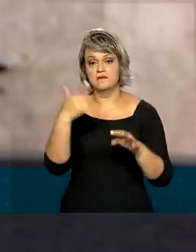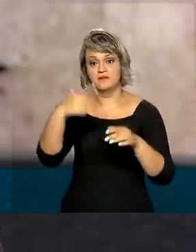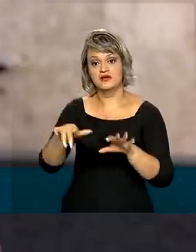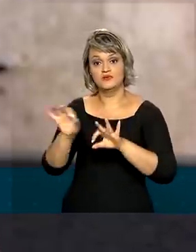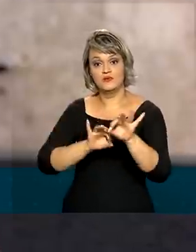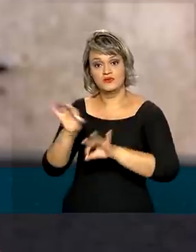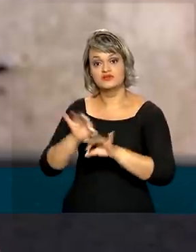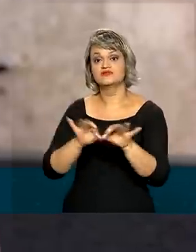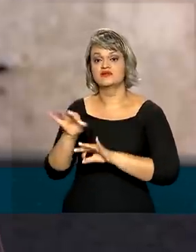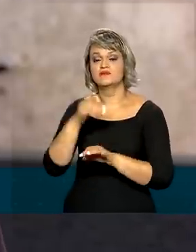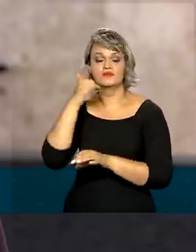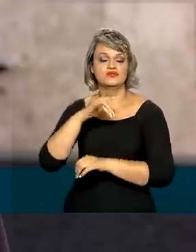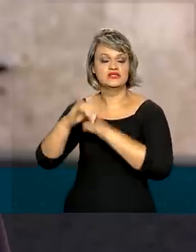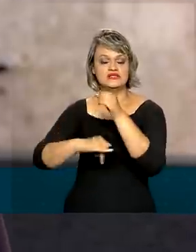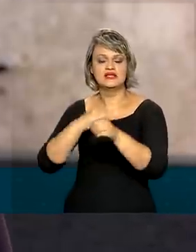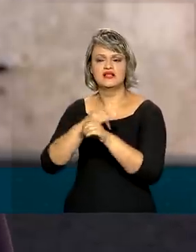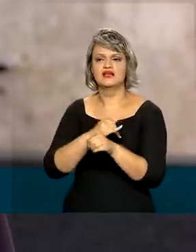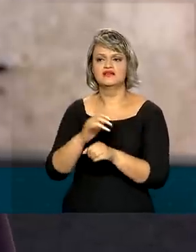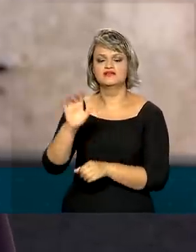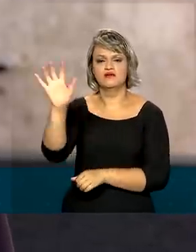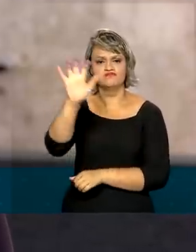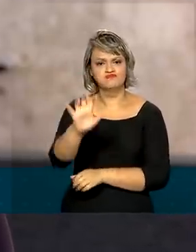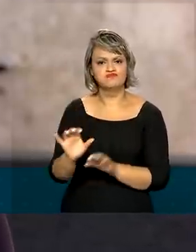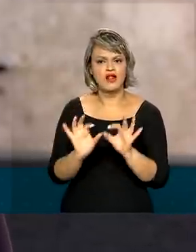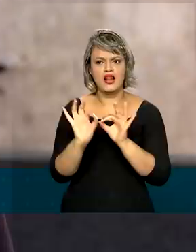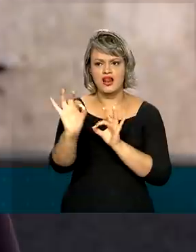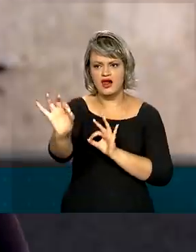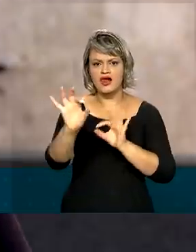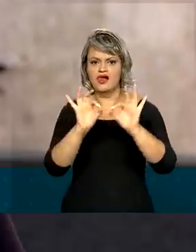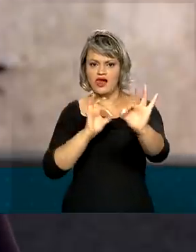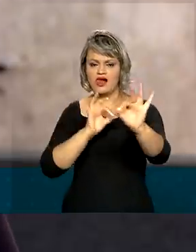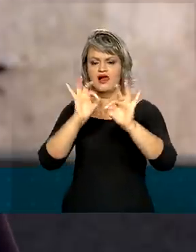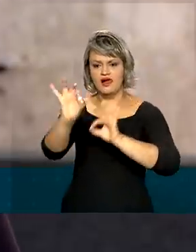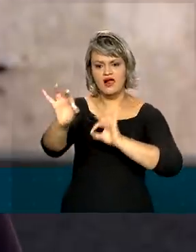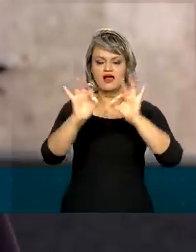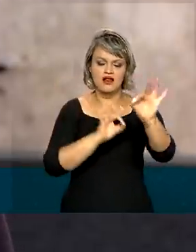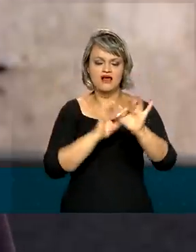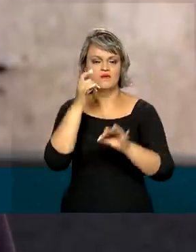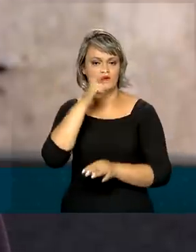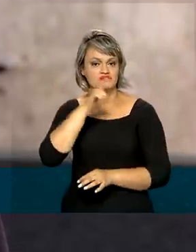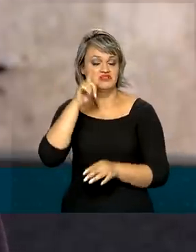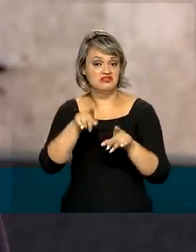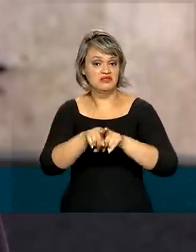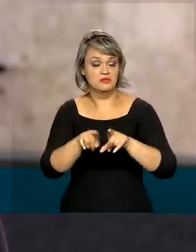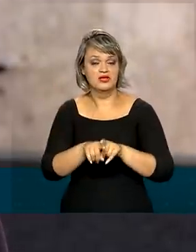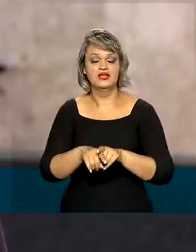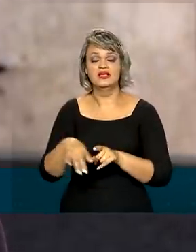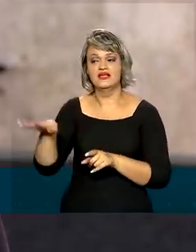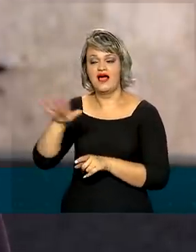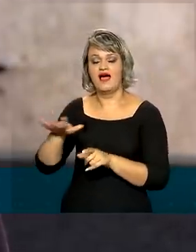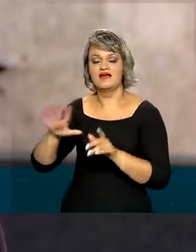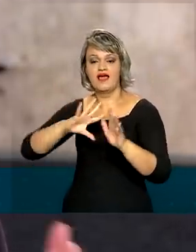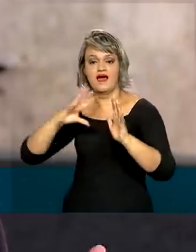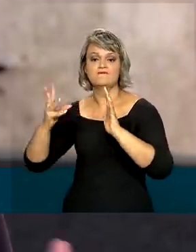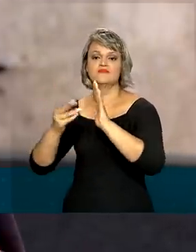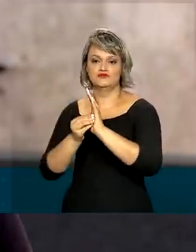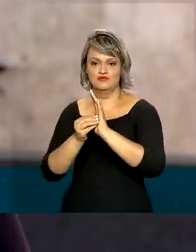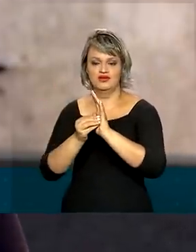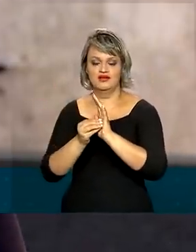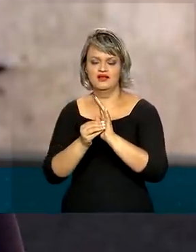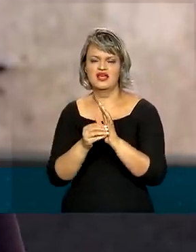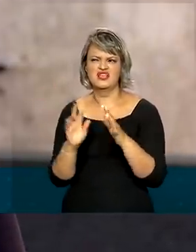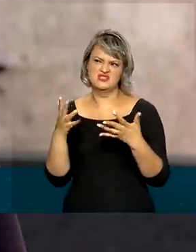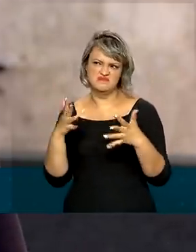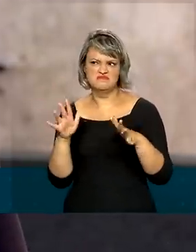organizar para levar a internet a milhares de quilômetros de estradas, pequenas localidades e a região amazônica. A previsão